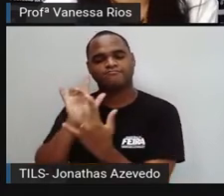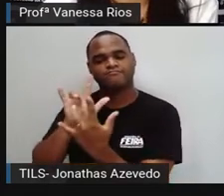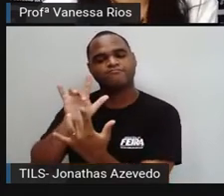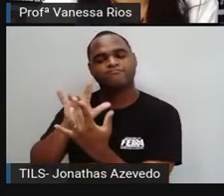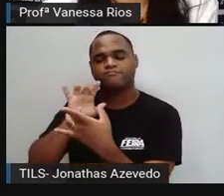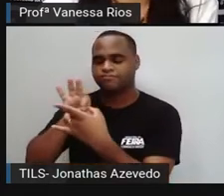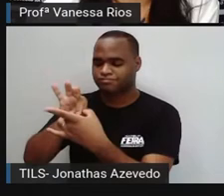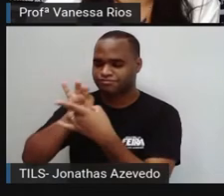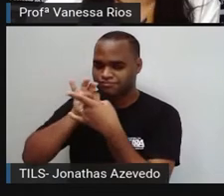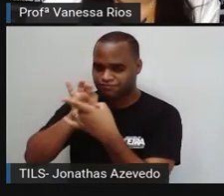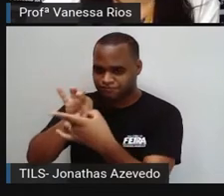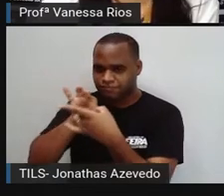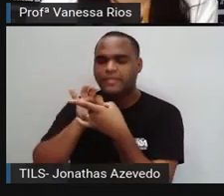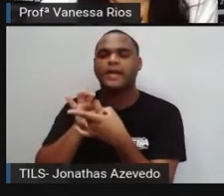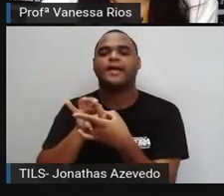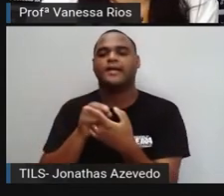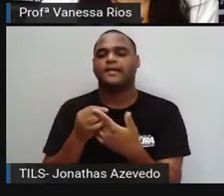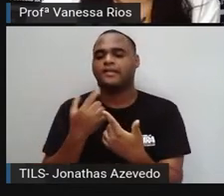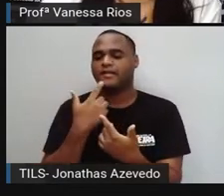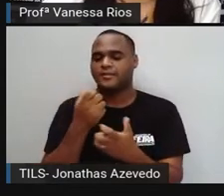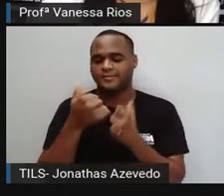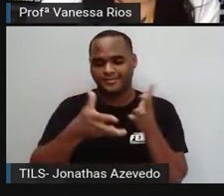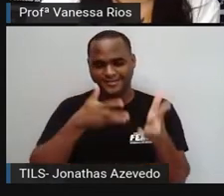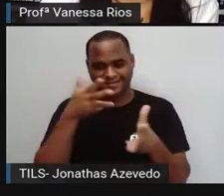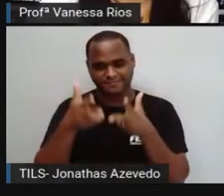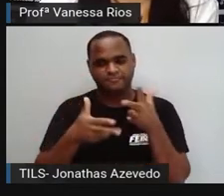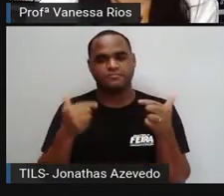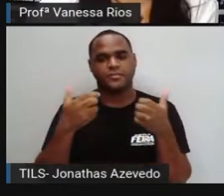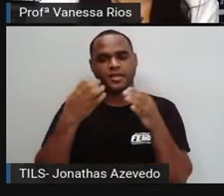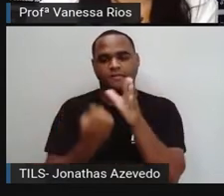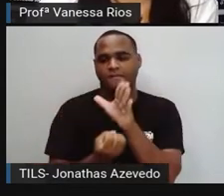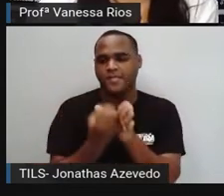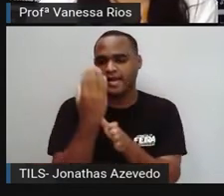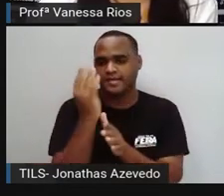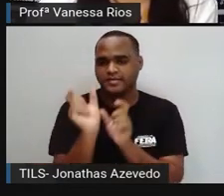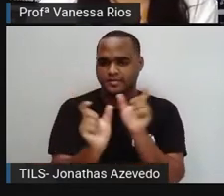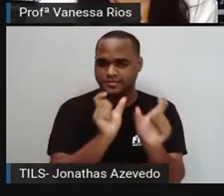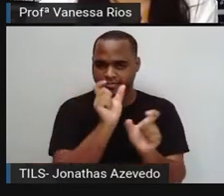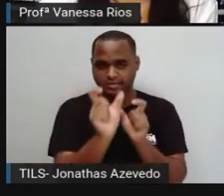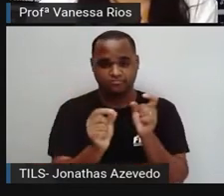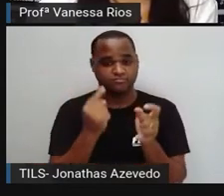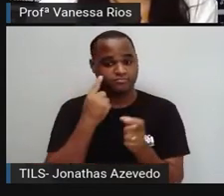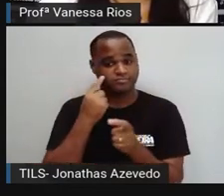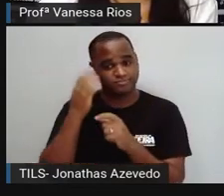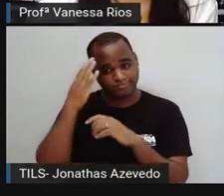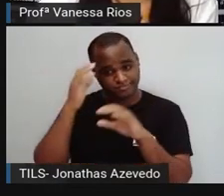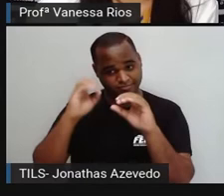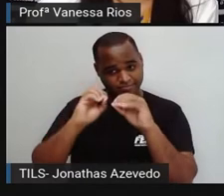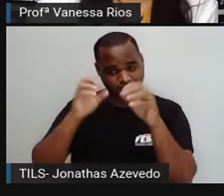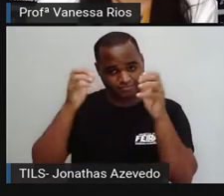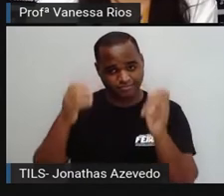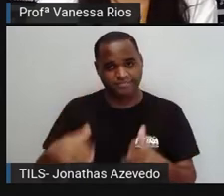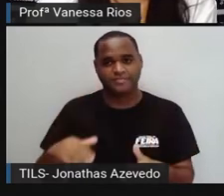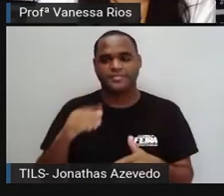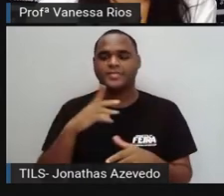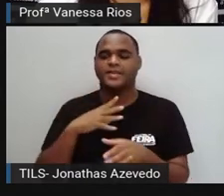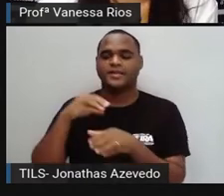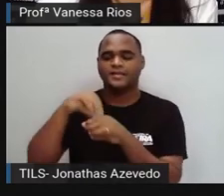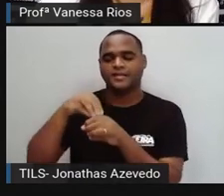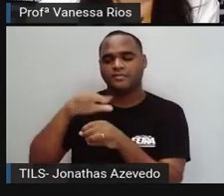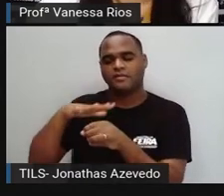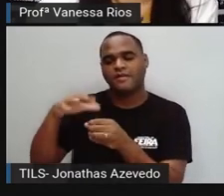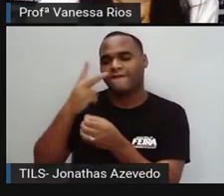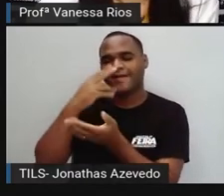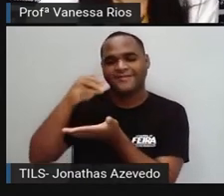relacionados com as gírias, pois significa o criação de novas palavras, as quais suprem determinadas lacunas da língua.